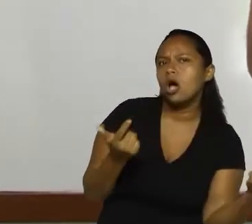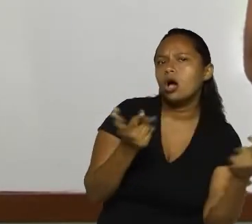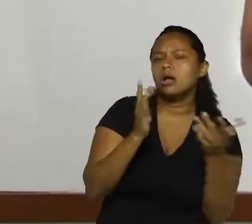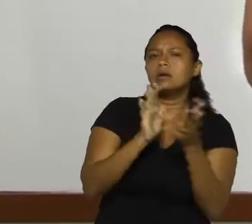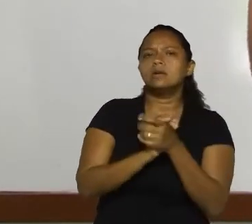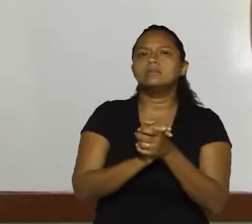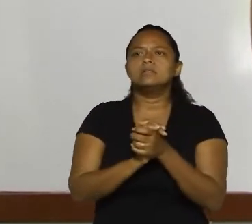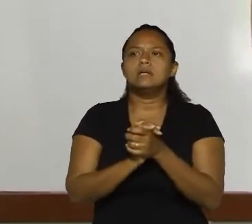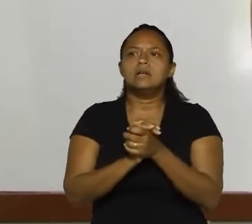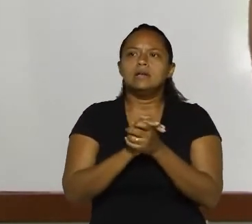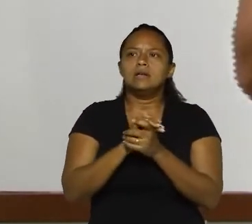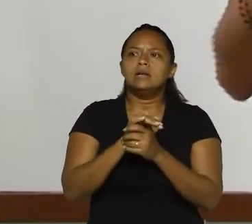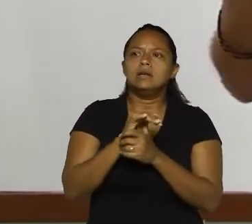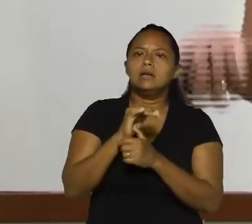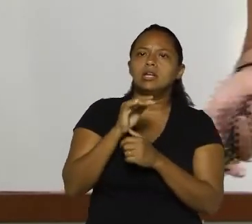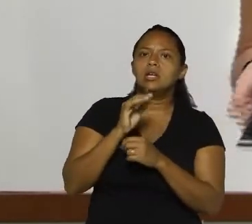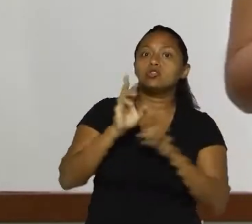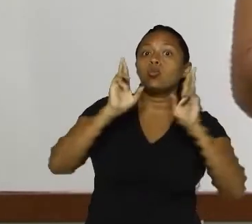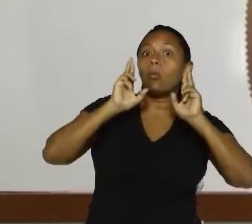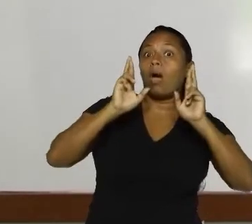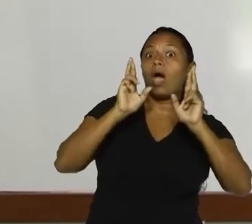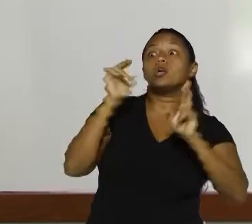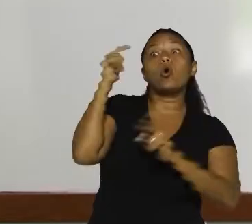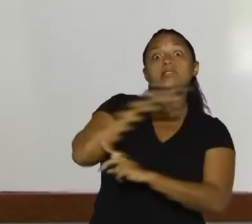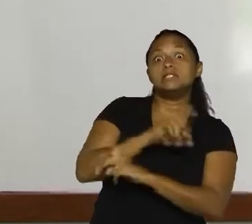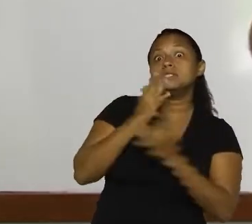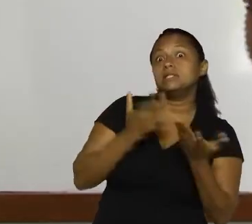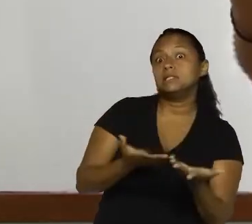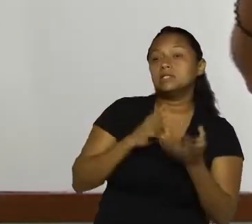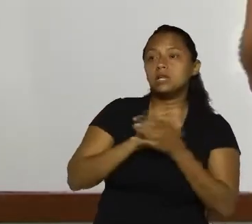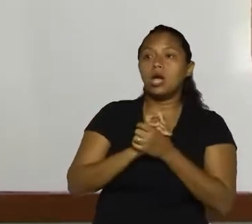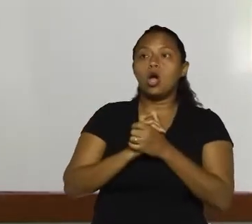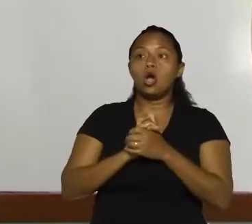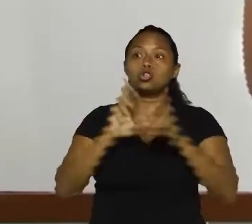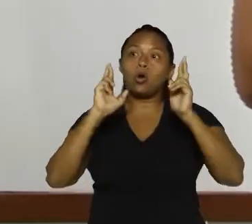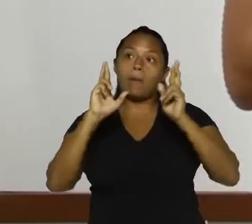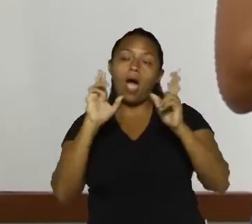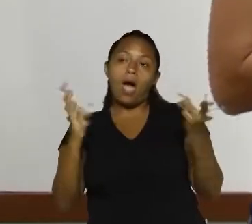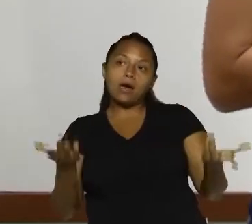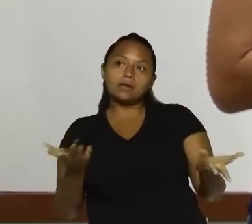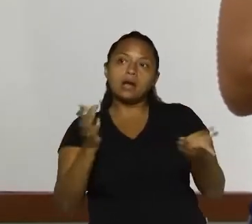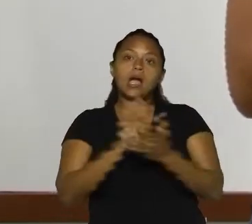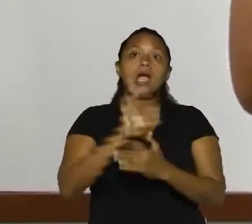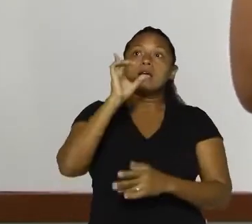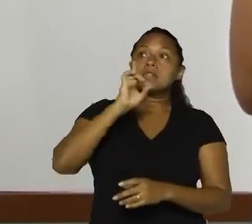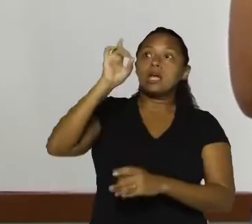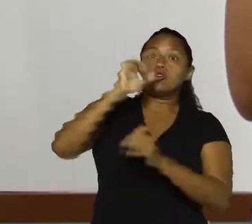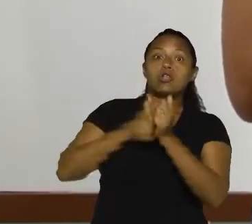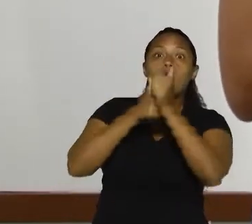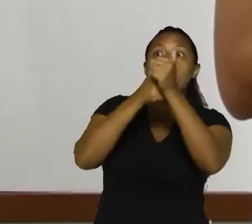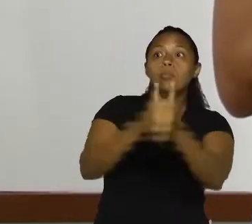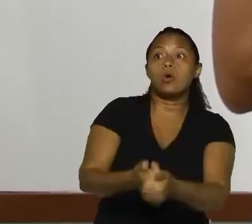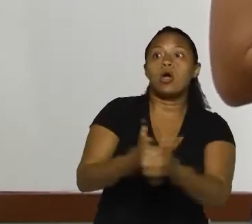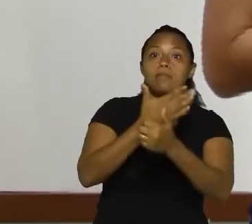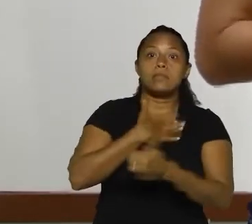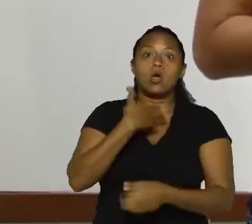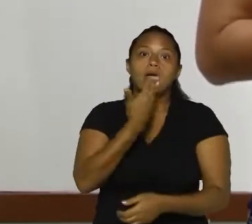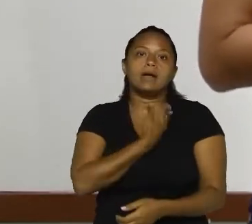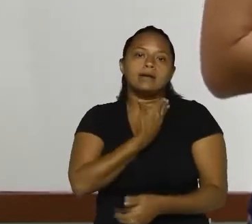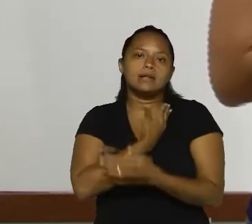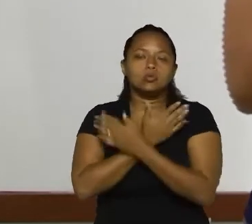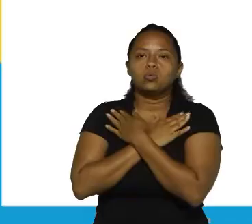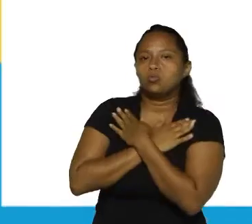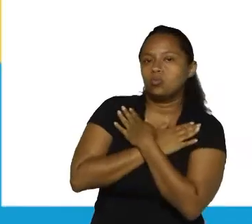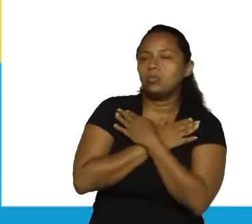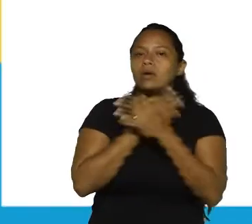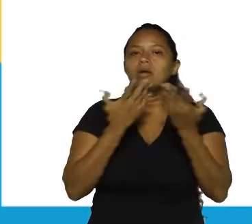Ah, tomara que dê certo. Tomara. Enfim. Que Deus te acompanhe, meu querido. A